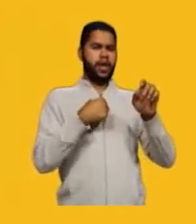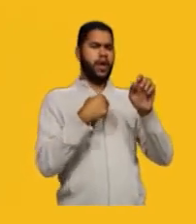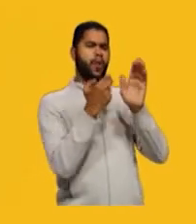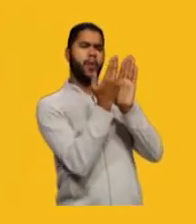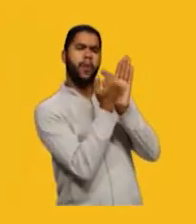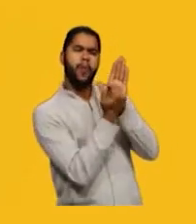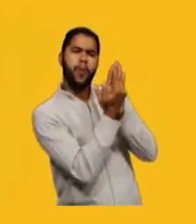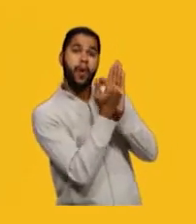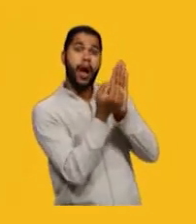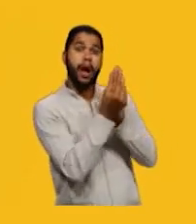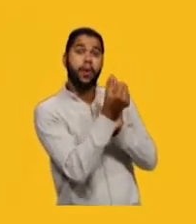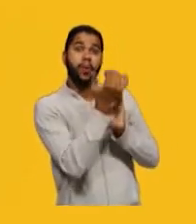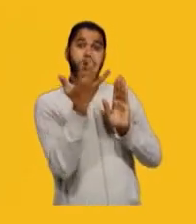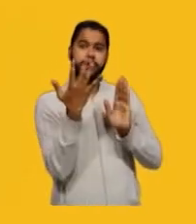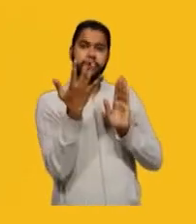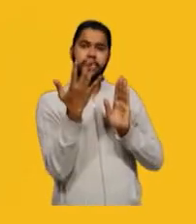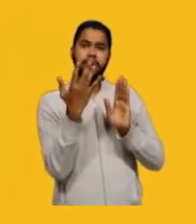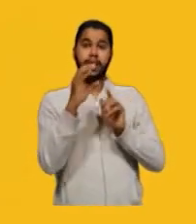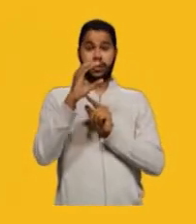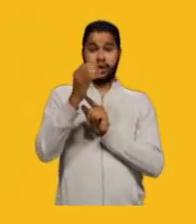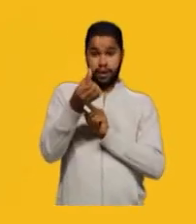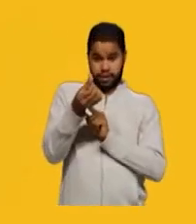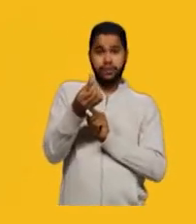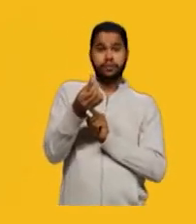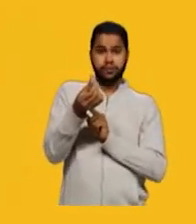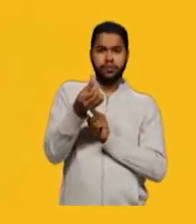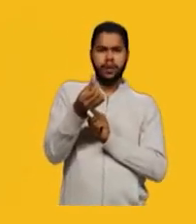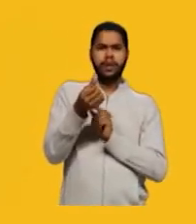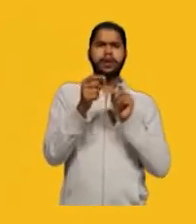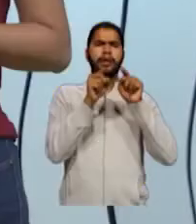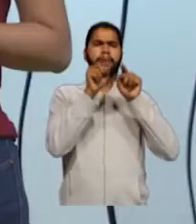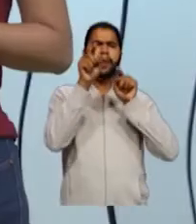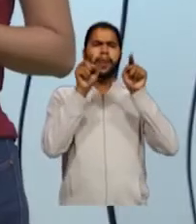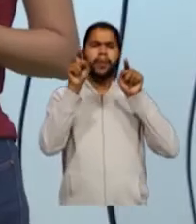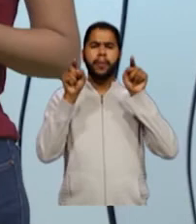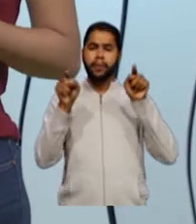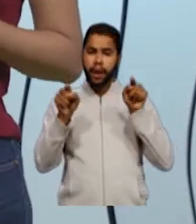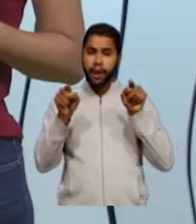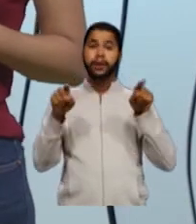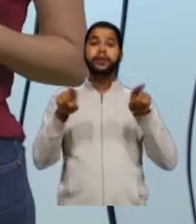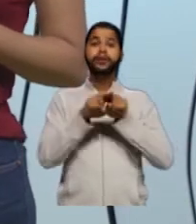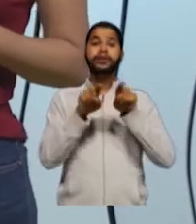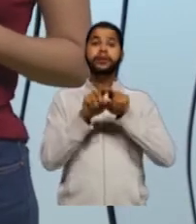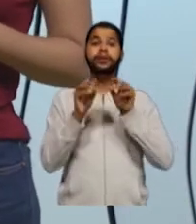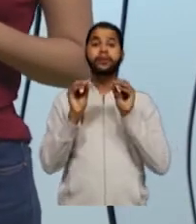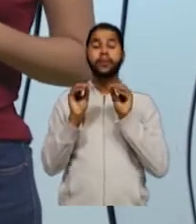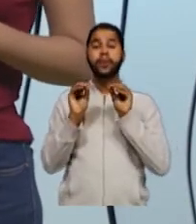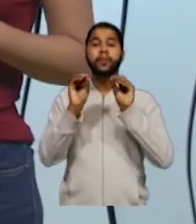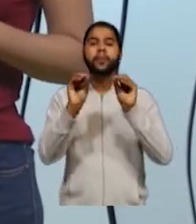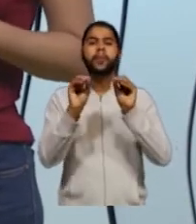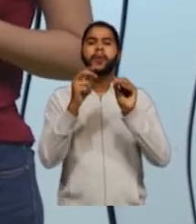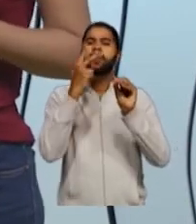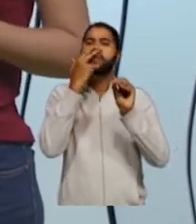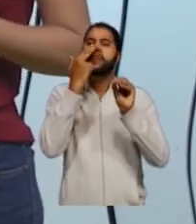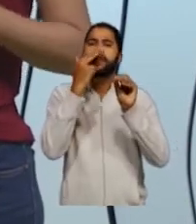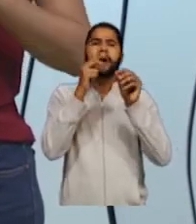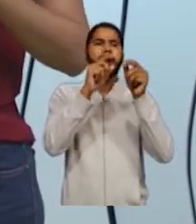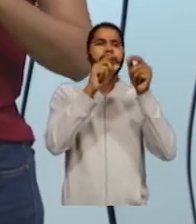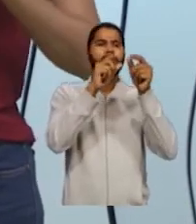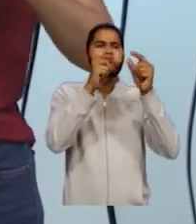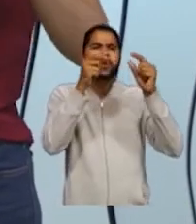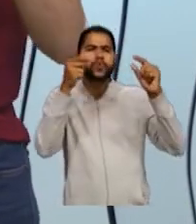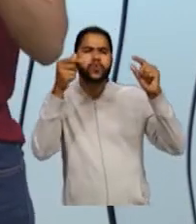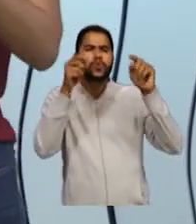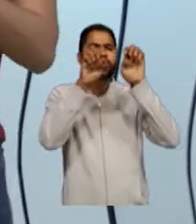de carbonos, ou seja, a quantidade de elementos, e coloco como se fosse numa estrutura. Eu